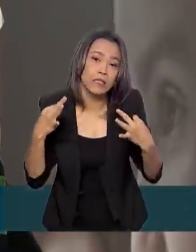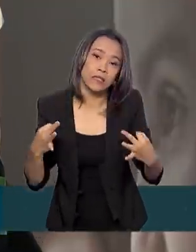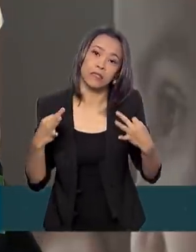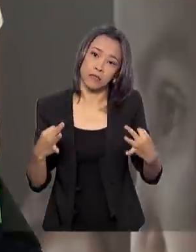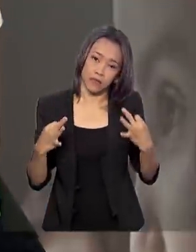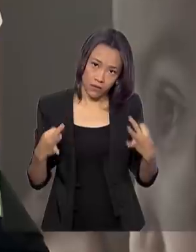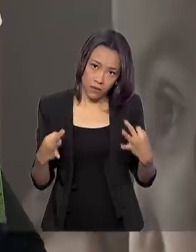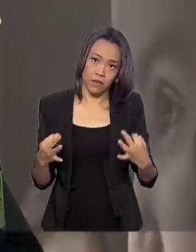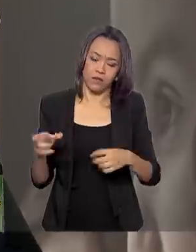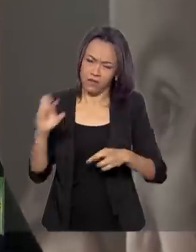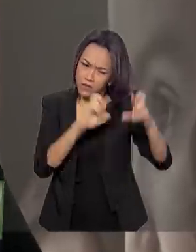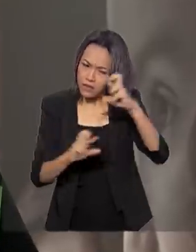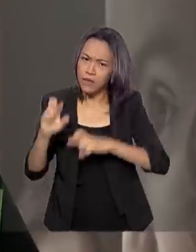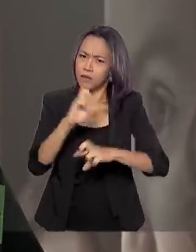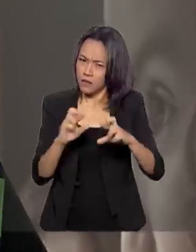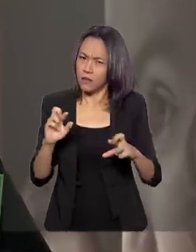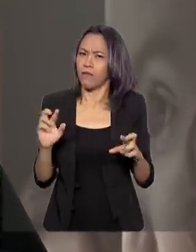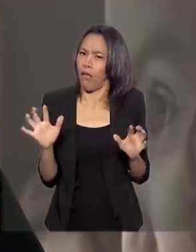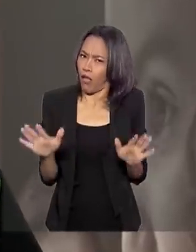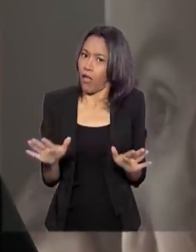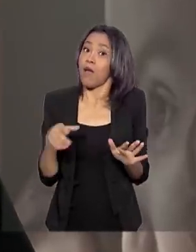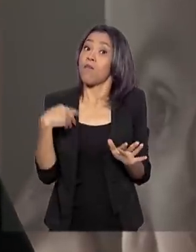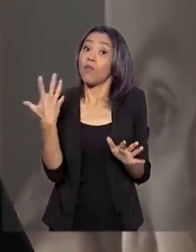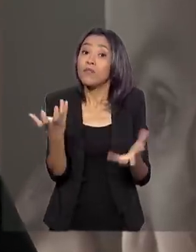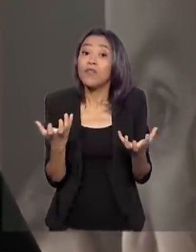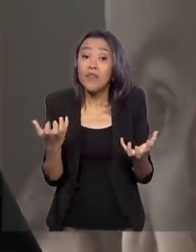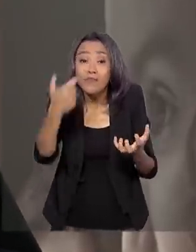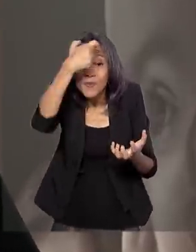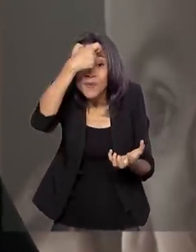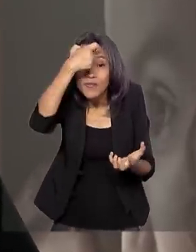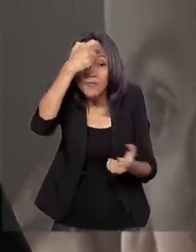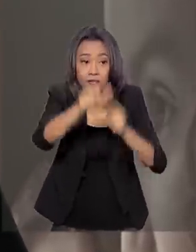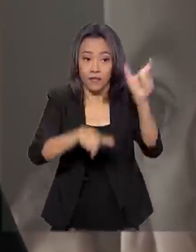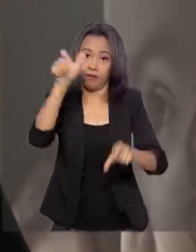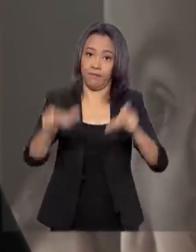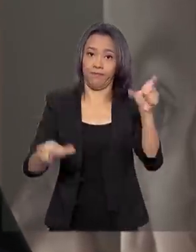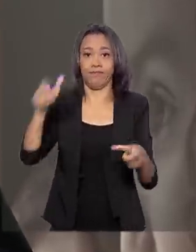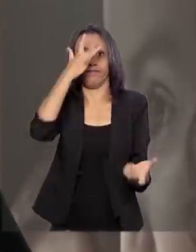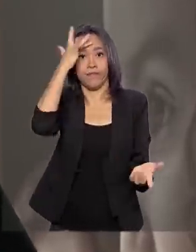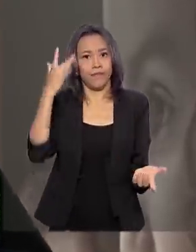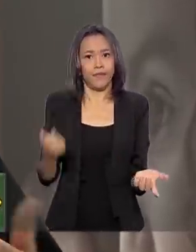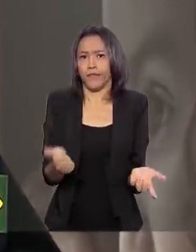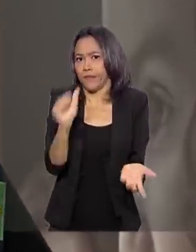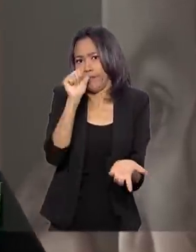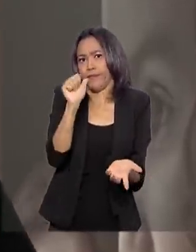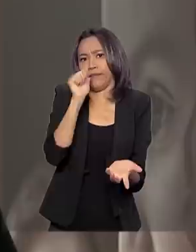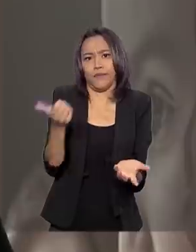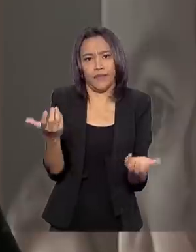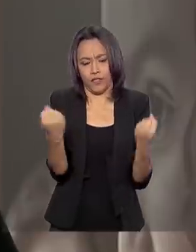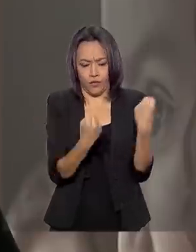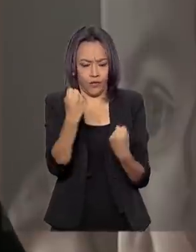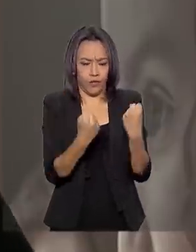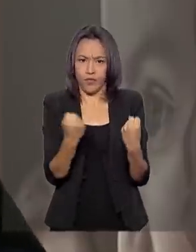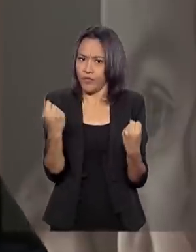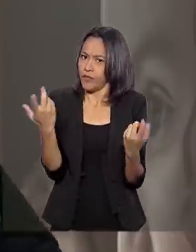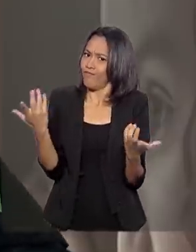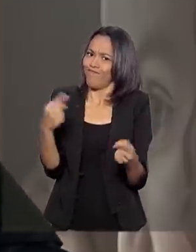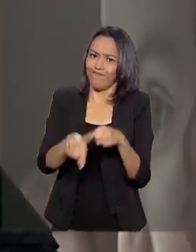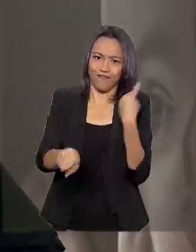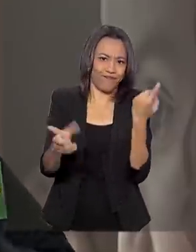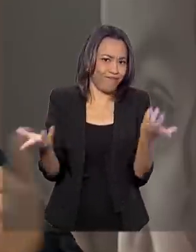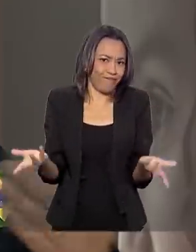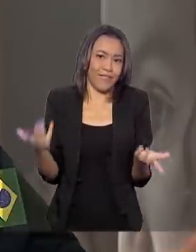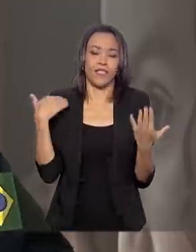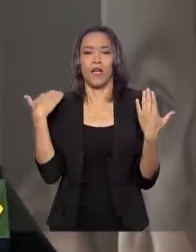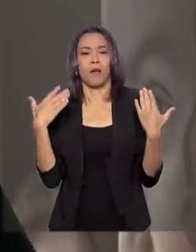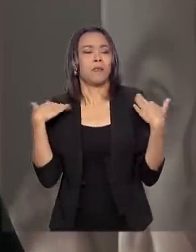fiscalização é um dos processos, mas o que a gente quer é sensibilizar as pessoas efetivamente para que não usem álcool ao dirigir um veículo, seja